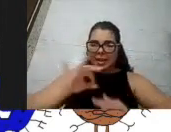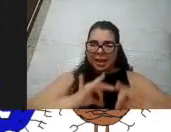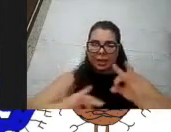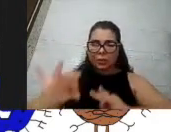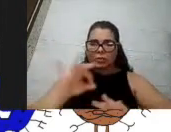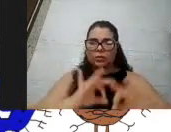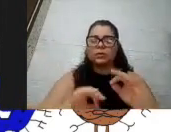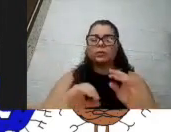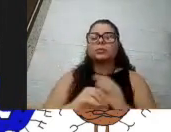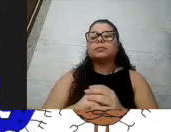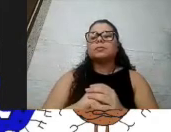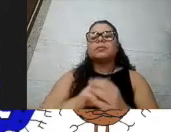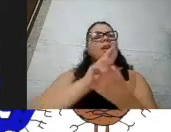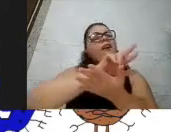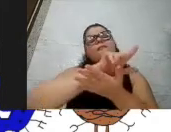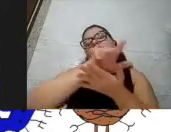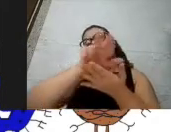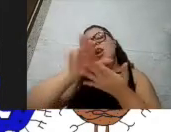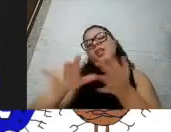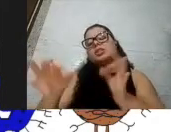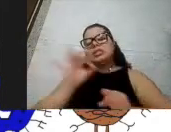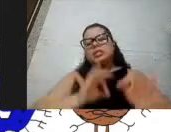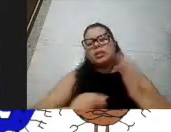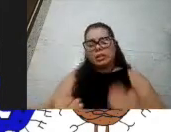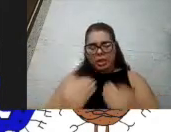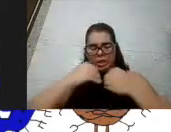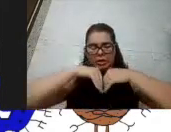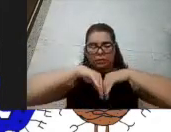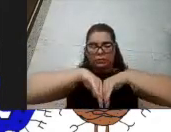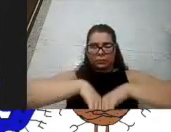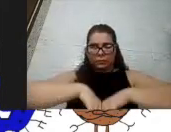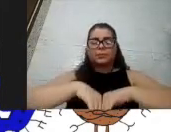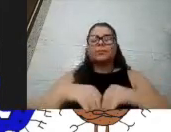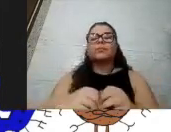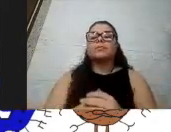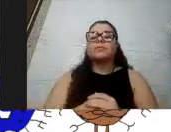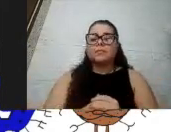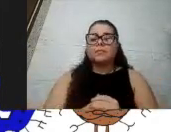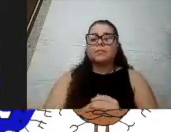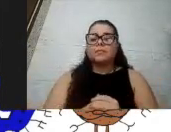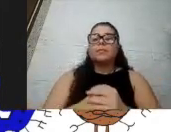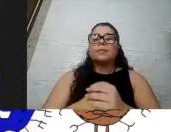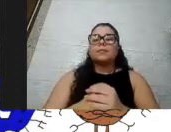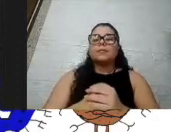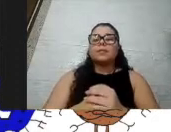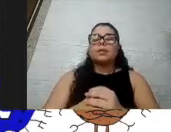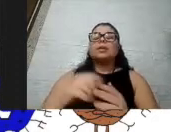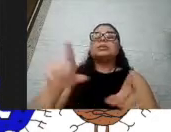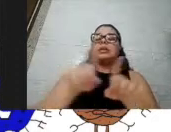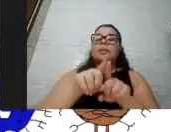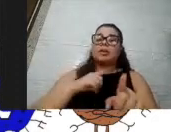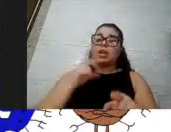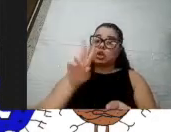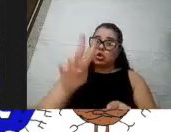várias diferentes células do sistema imune, cada um tem a sua função, e aqui embaixo duas ilustrações onde